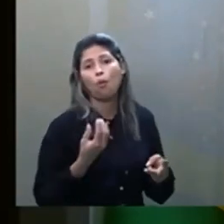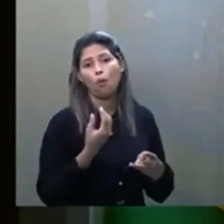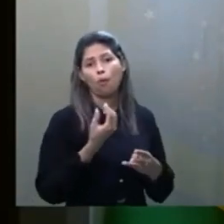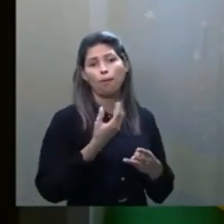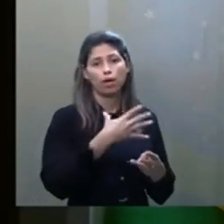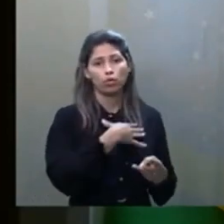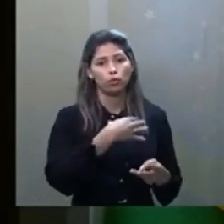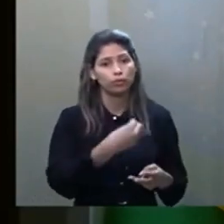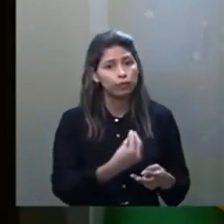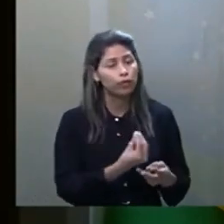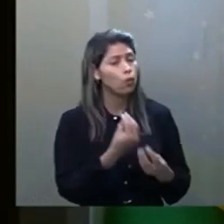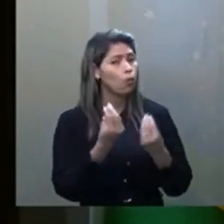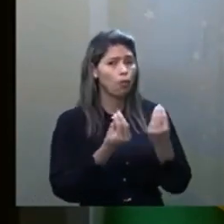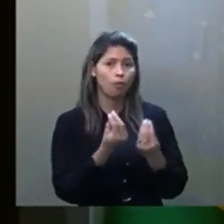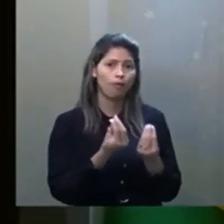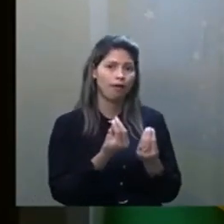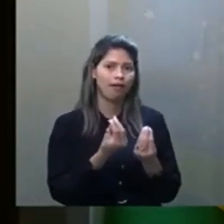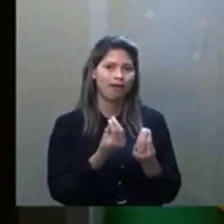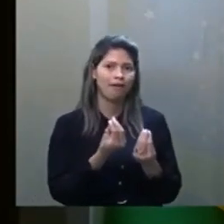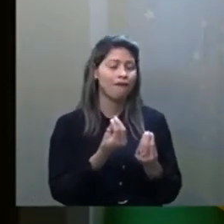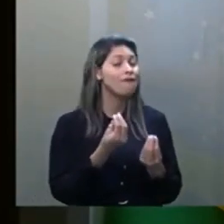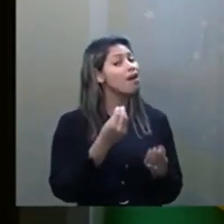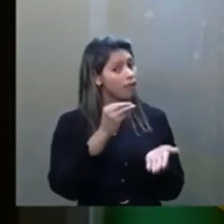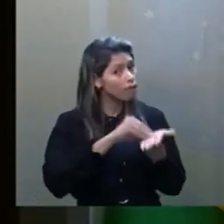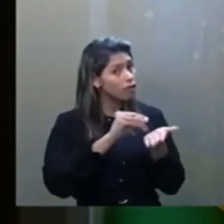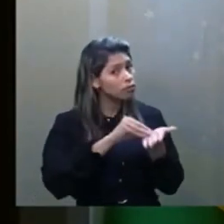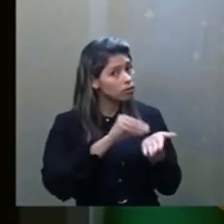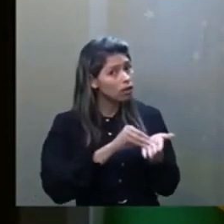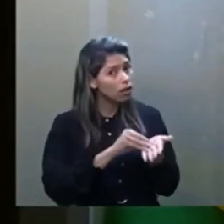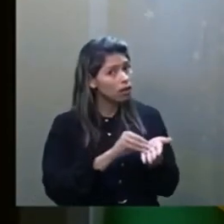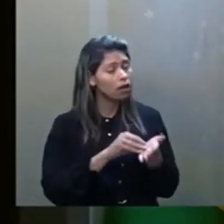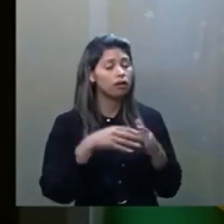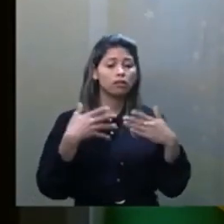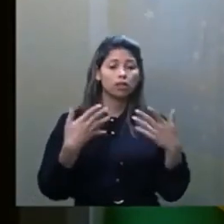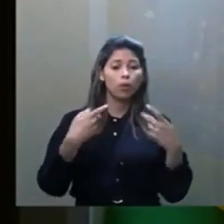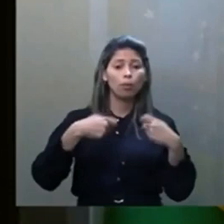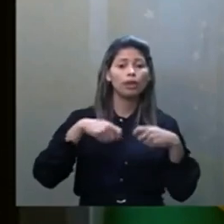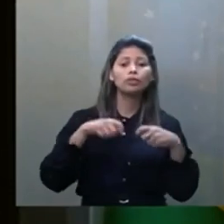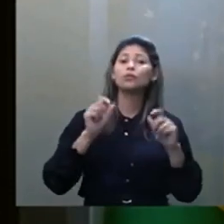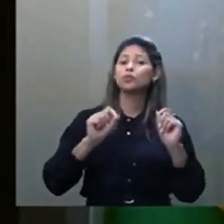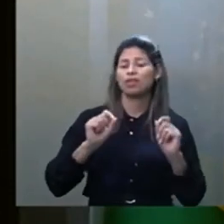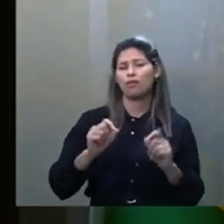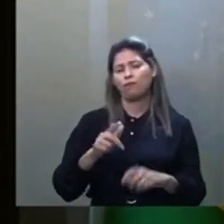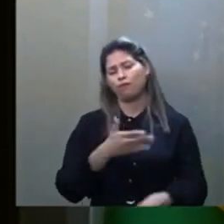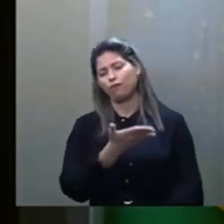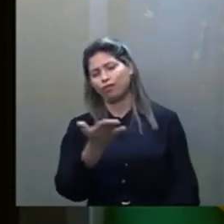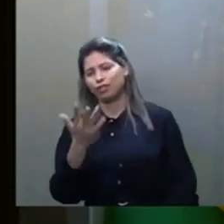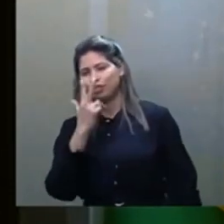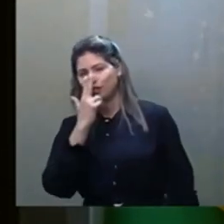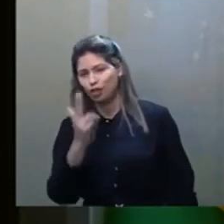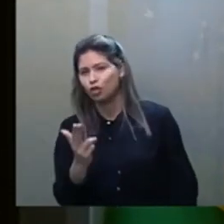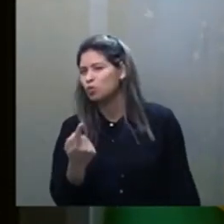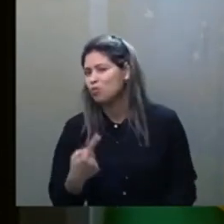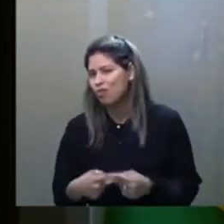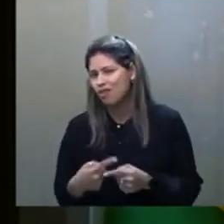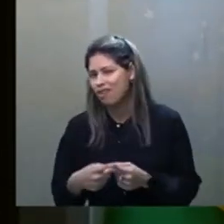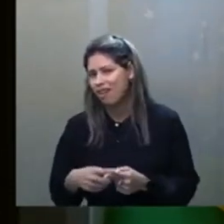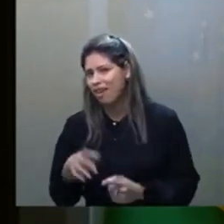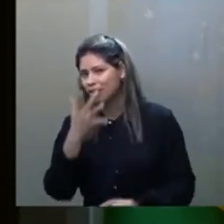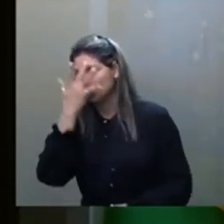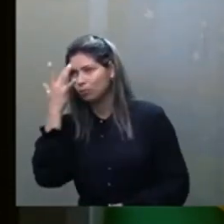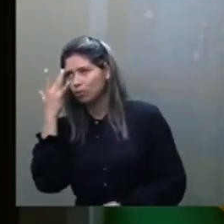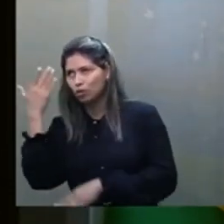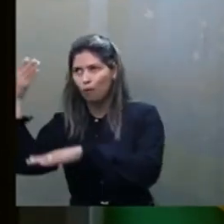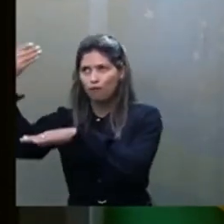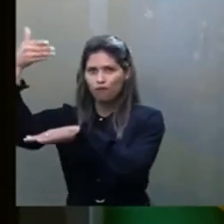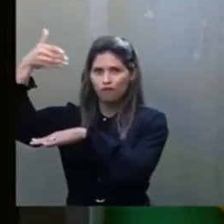E dezenas de países oferecem jogos de azar. Vocês acham que as pessoas vão vir para o por causa dos jogos de azar? Não. Vão para Las